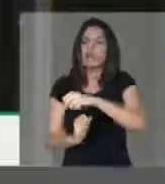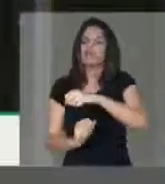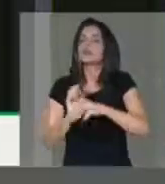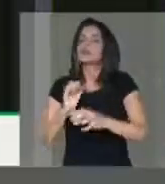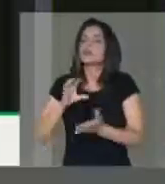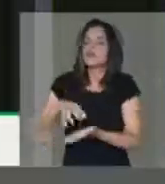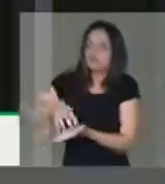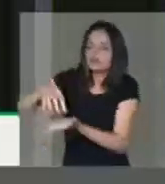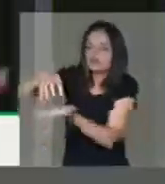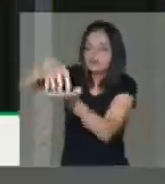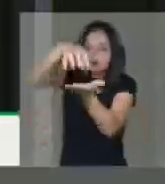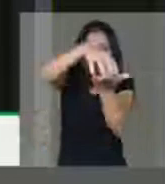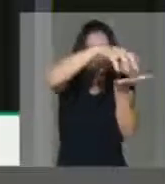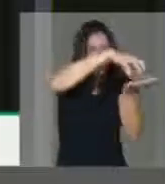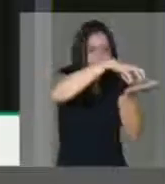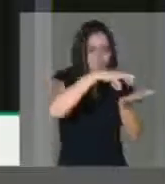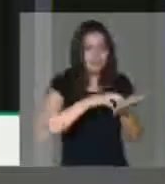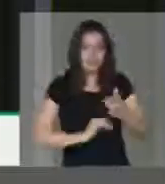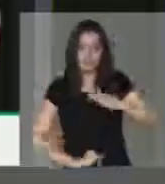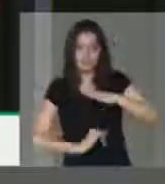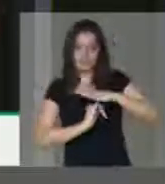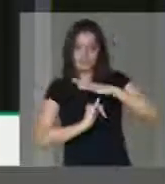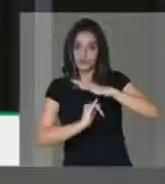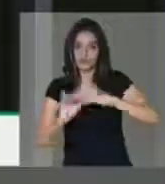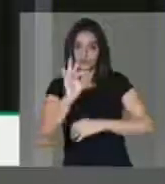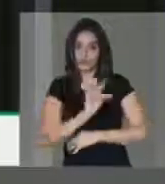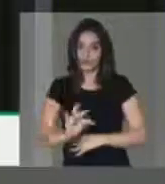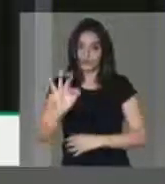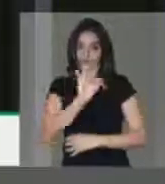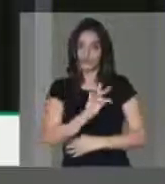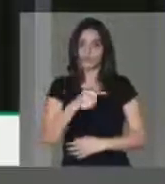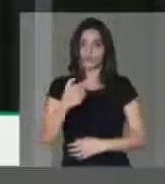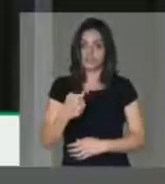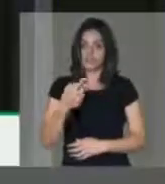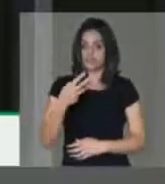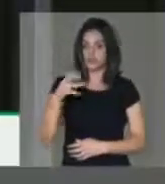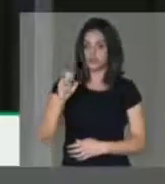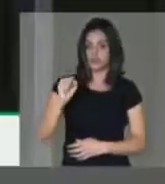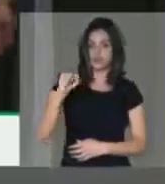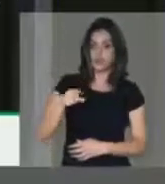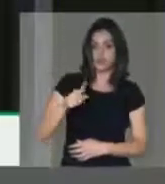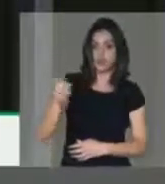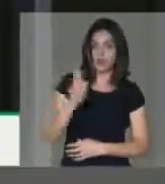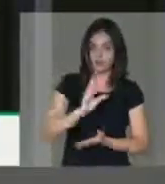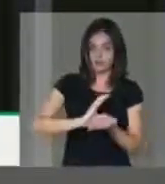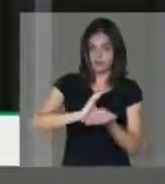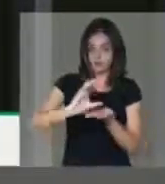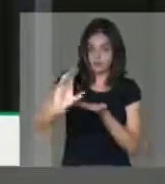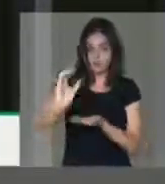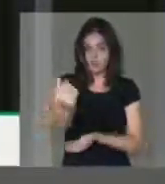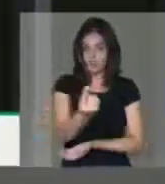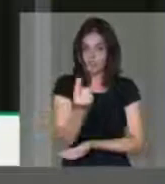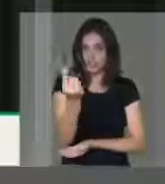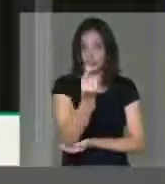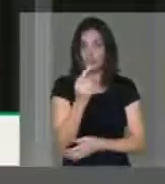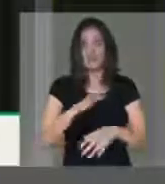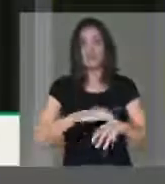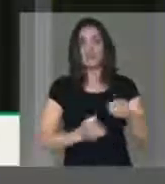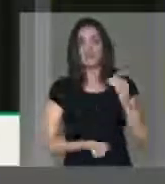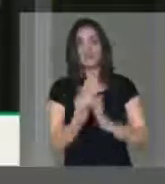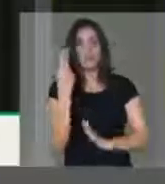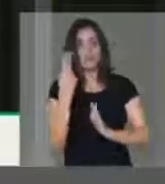do Instituto Federal. E ainda coloquei mais 738 mil reais de emendas individuais para implantação de